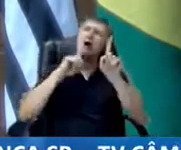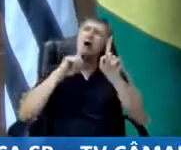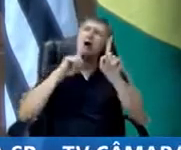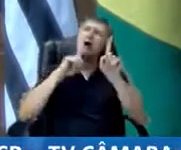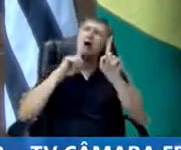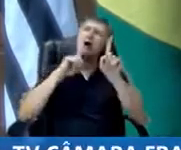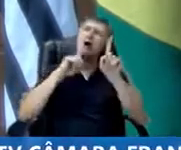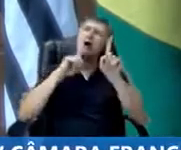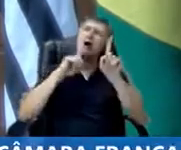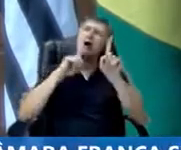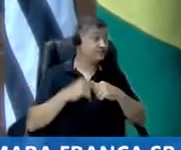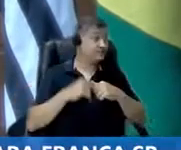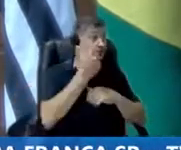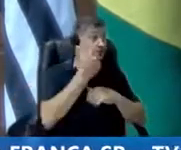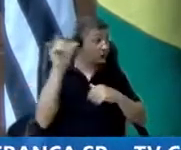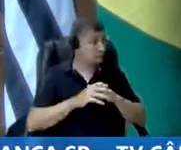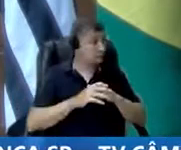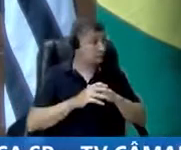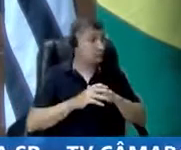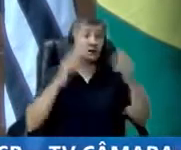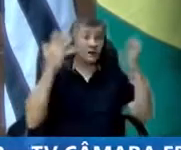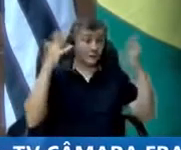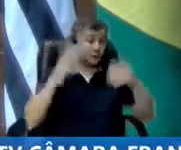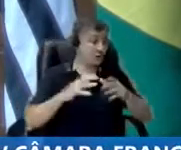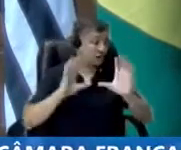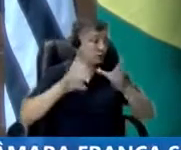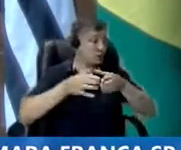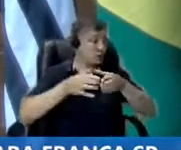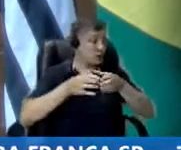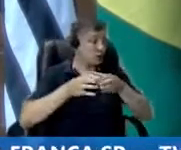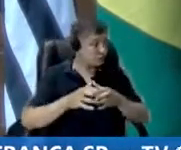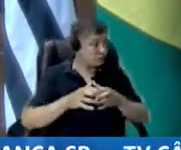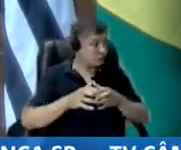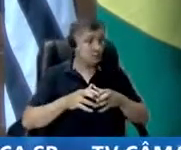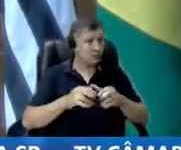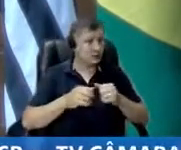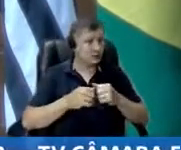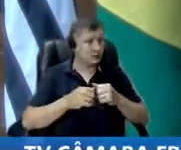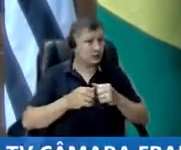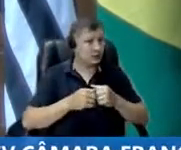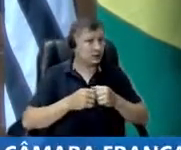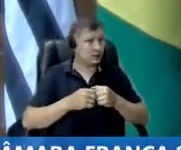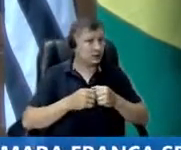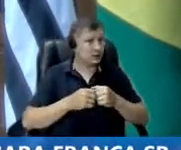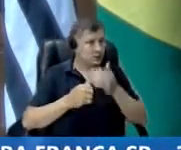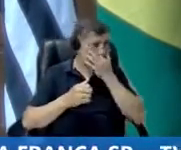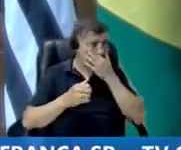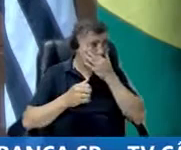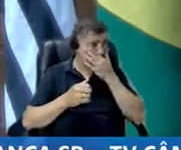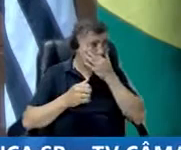Outra, eu quero parabenizar aí o pessoal do trânsito, ali na Avenida Ademar de Barros,